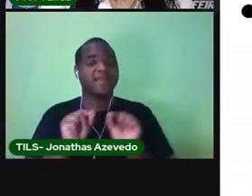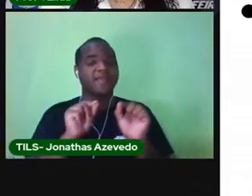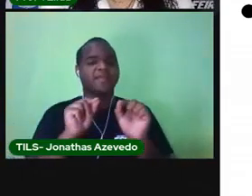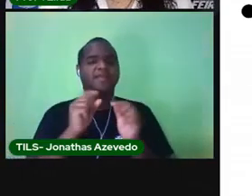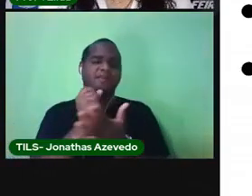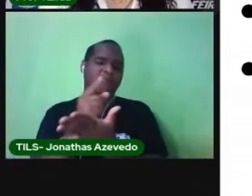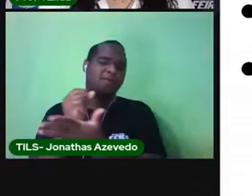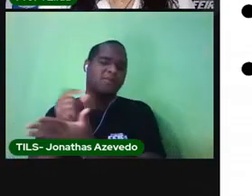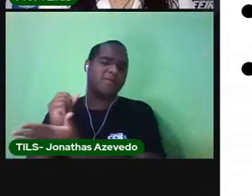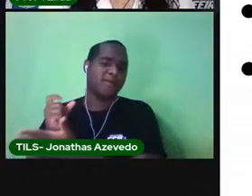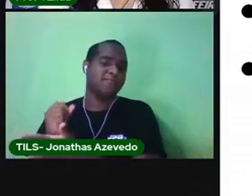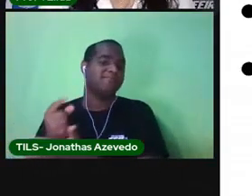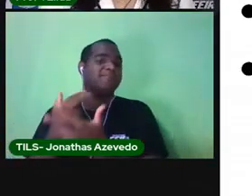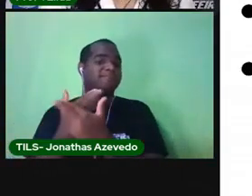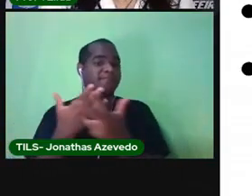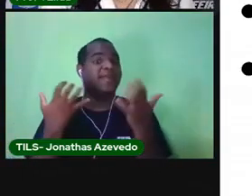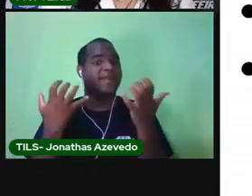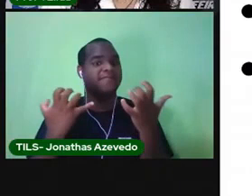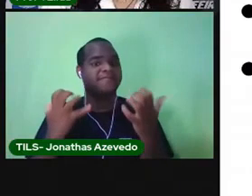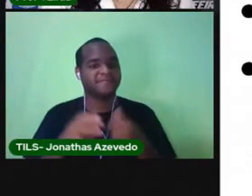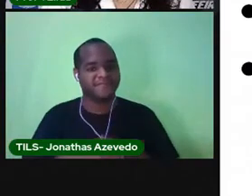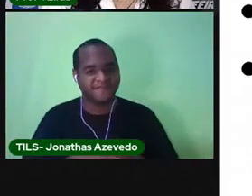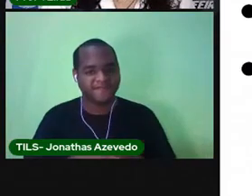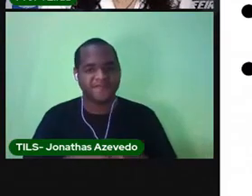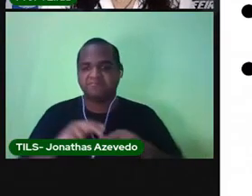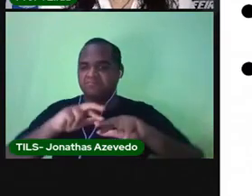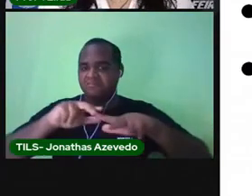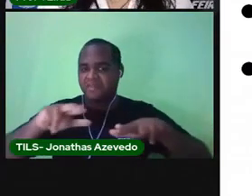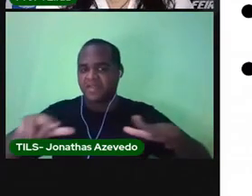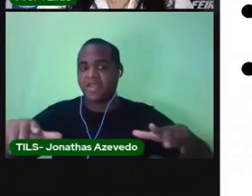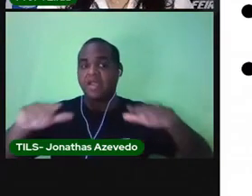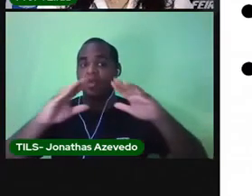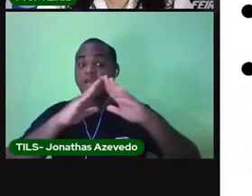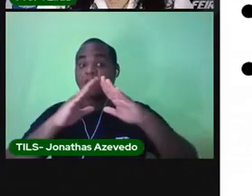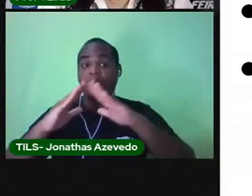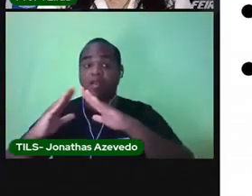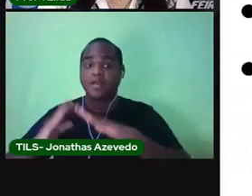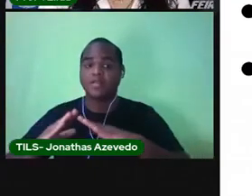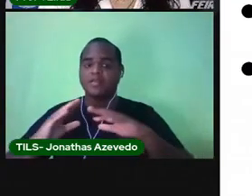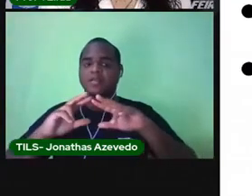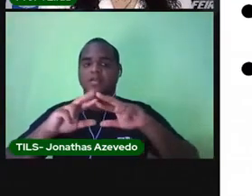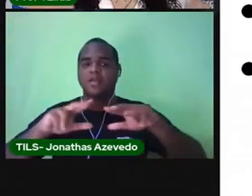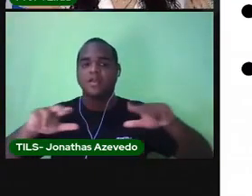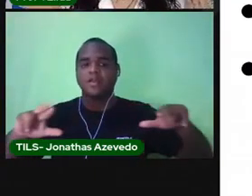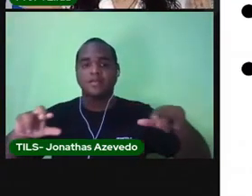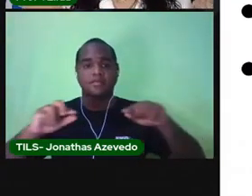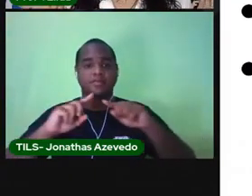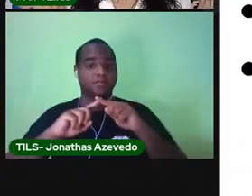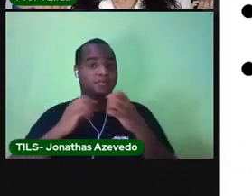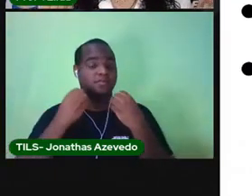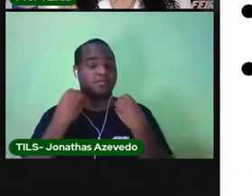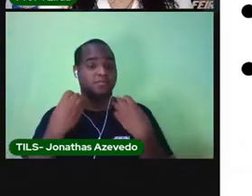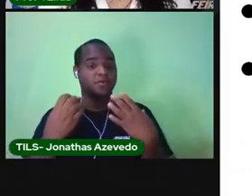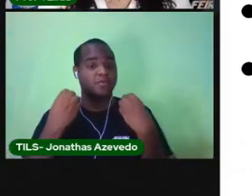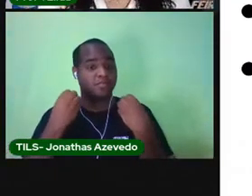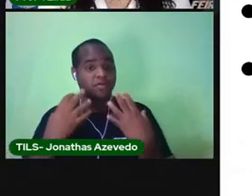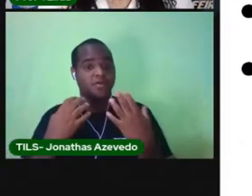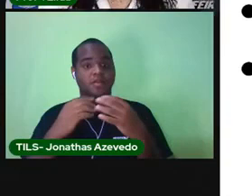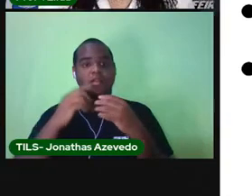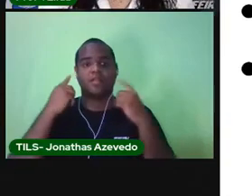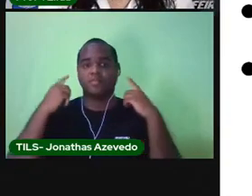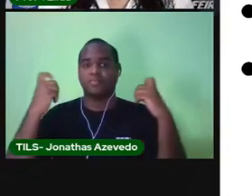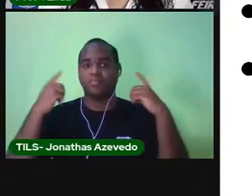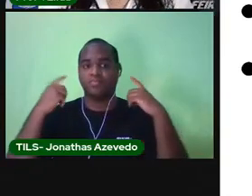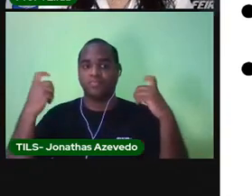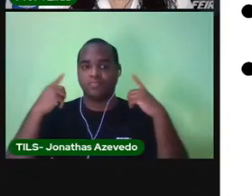alguma coisa. Não possuem muitas residências. Por ser movimentado, tem muito barulho. E